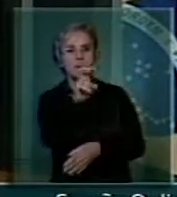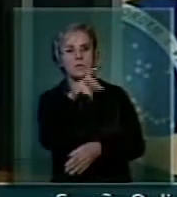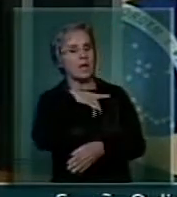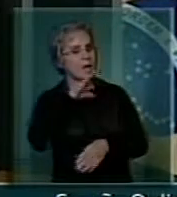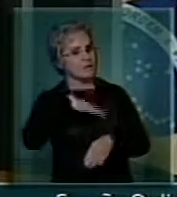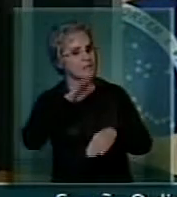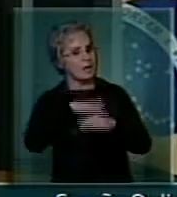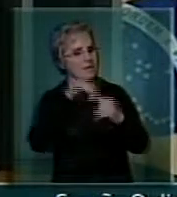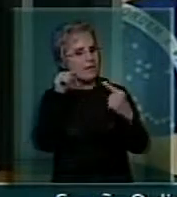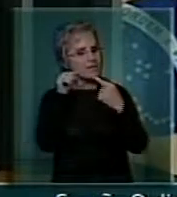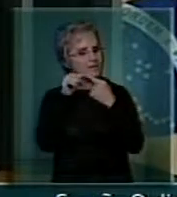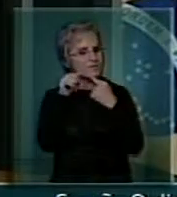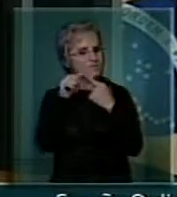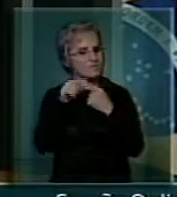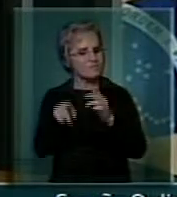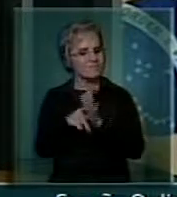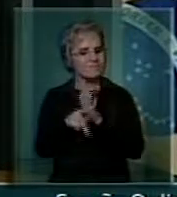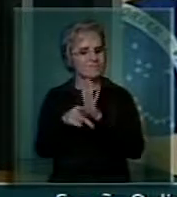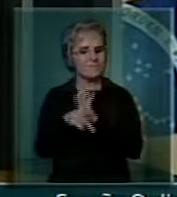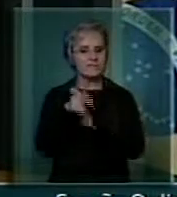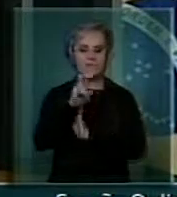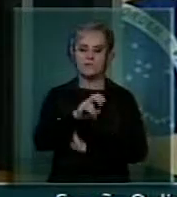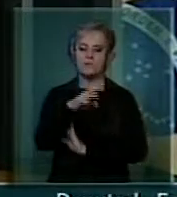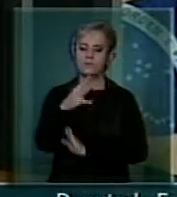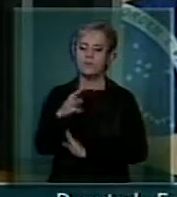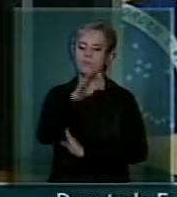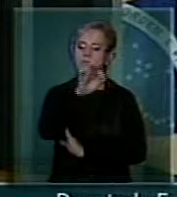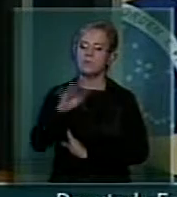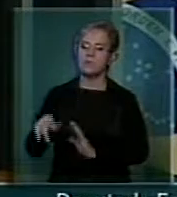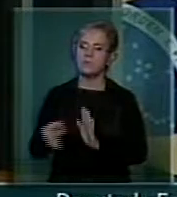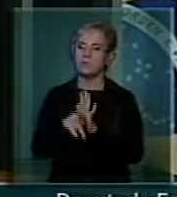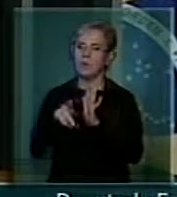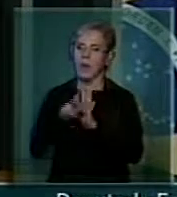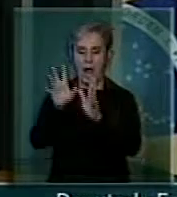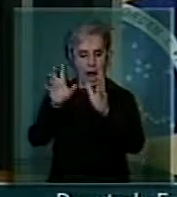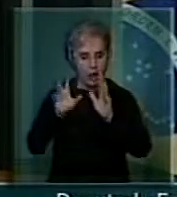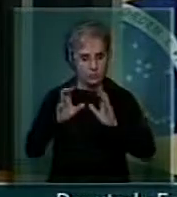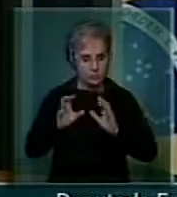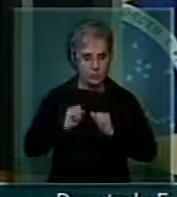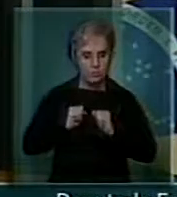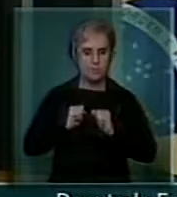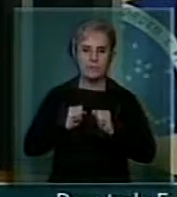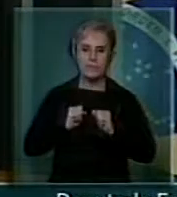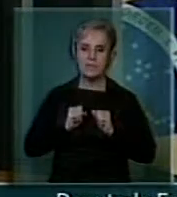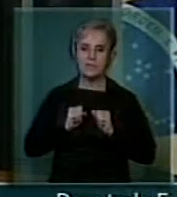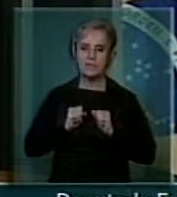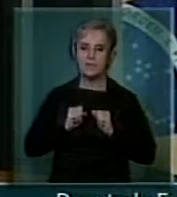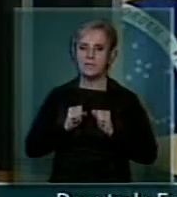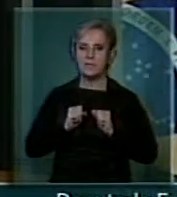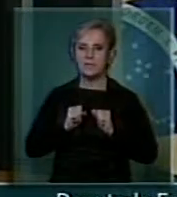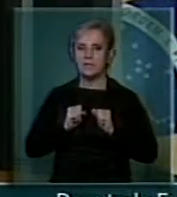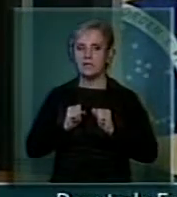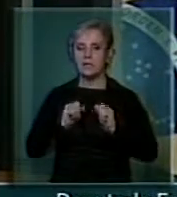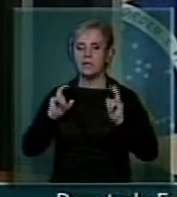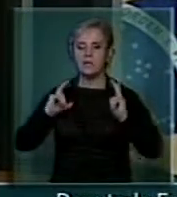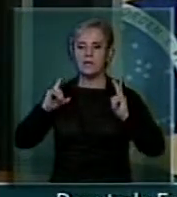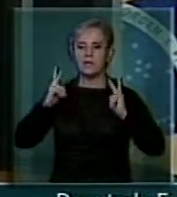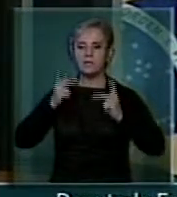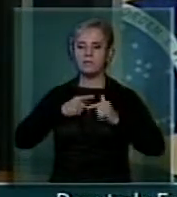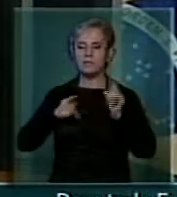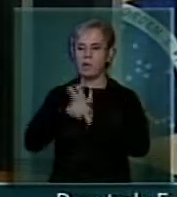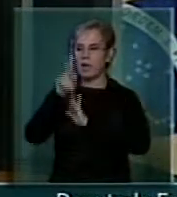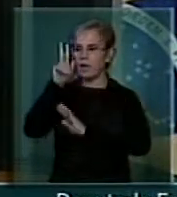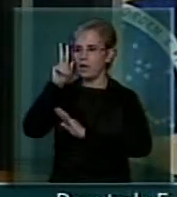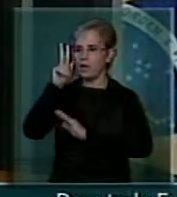identifica com 54% assumindo as responsabilidades raízes da sua etnia negra, o que mostra que o nosso